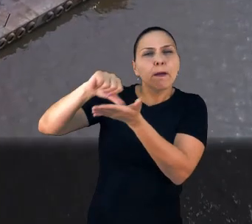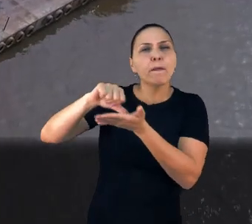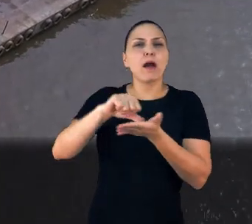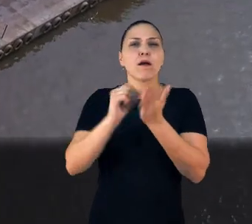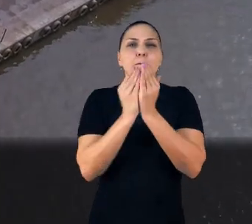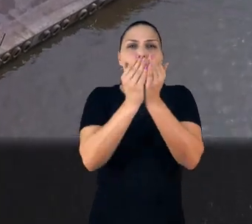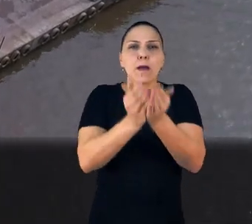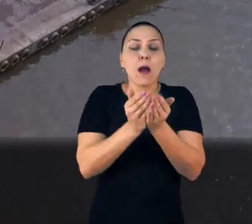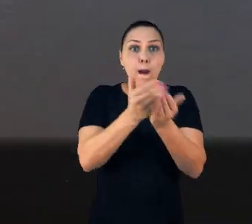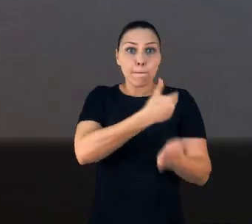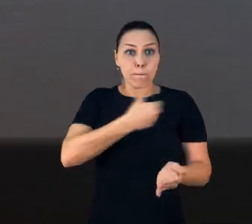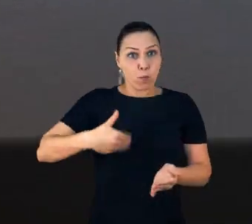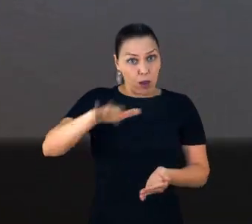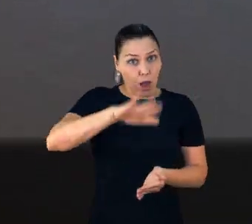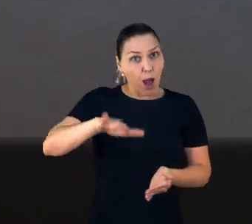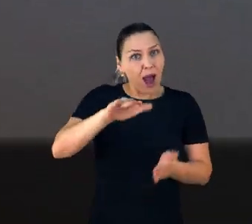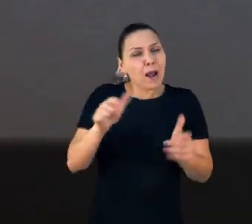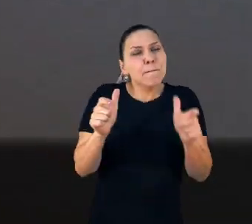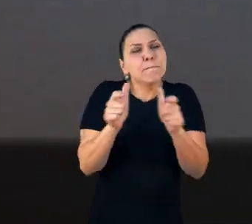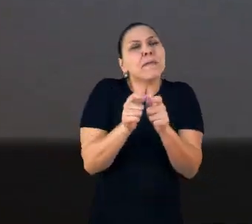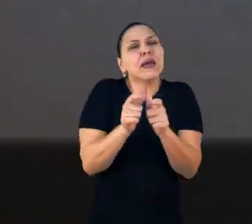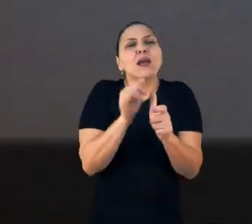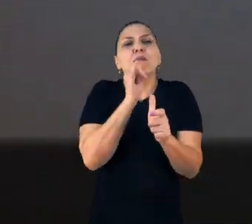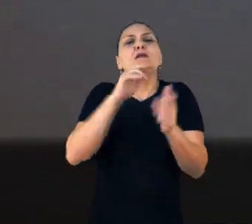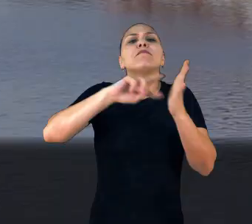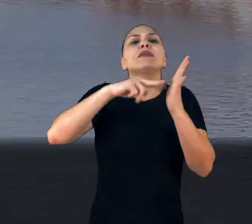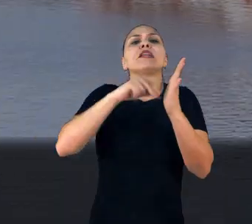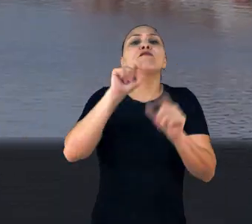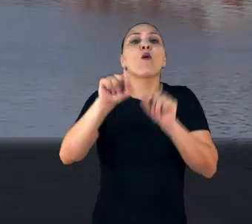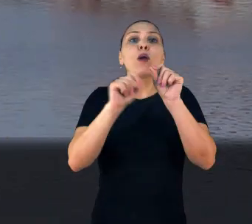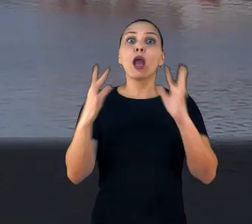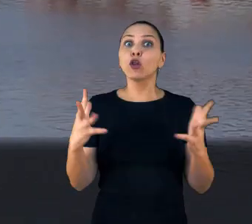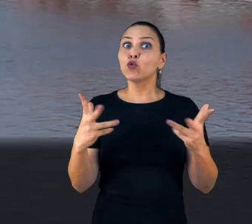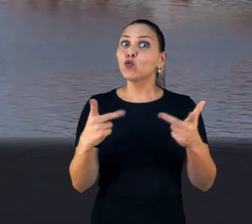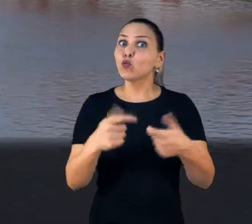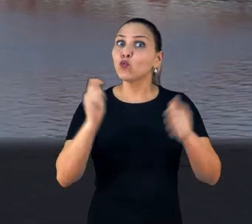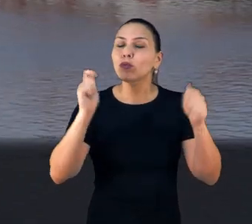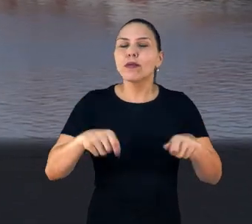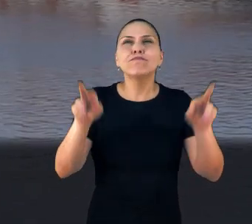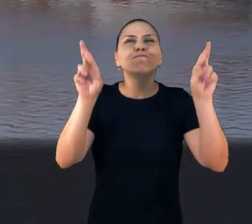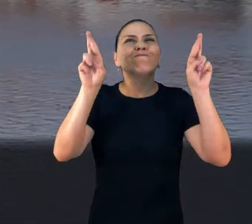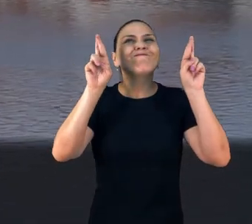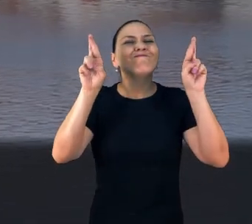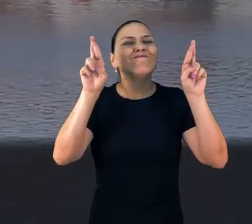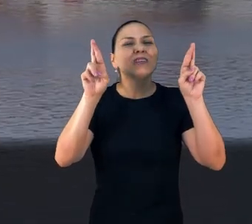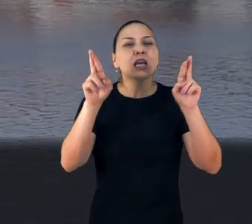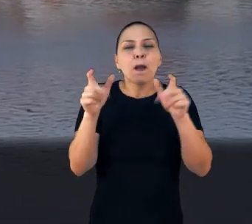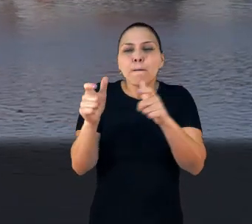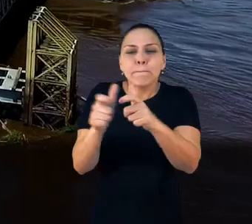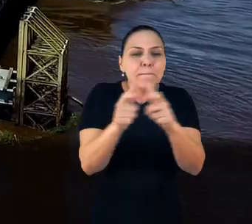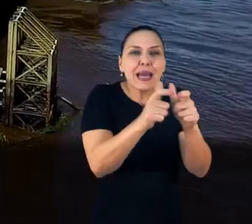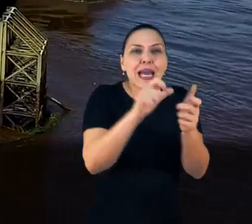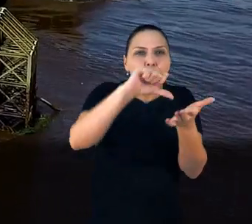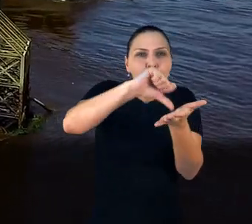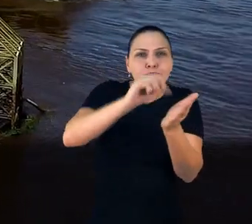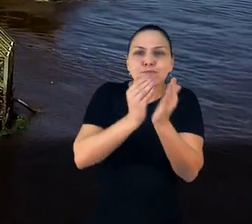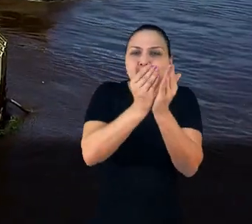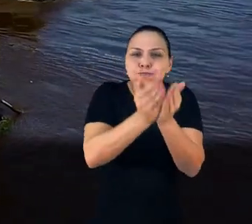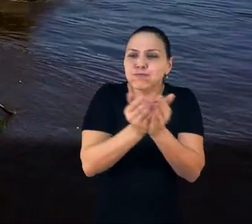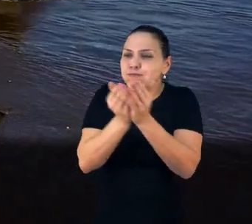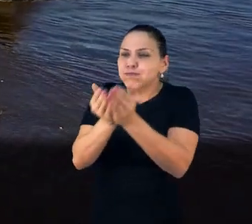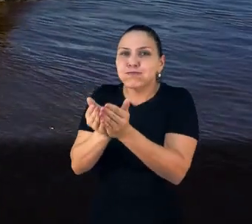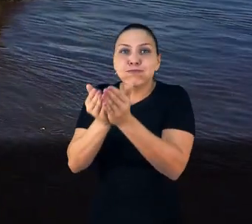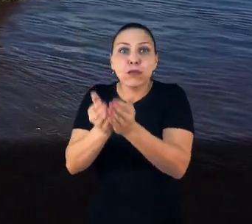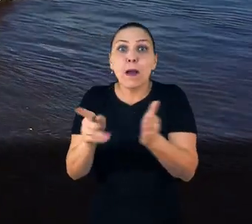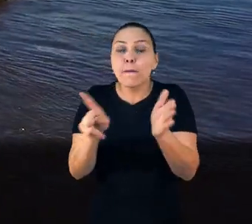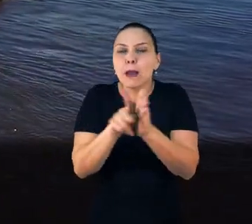de Pequeno Porte. Esse nome traduz ou tenta resumir tudo aquilo que a gente espera desses pequenos portos. Eles são instalações